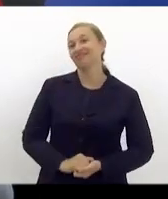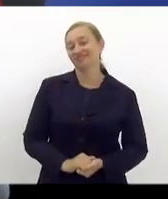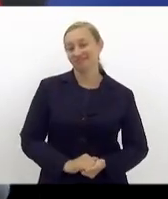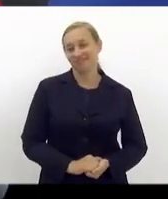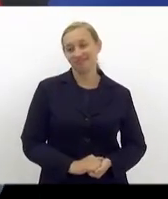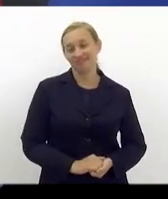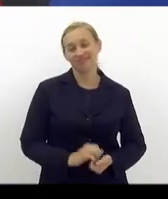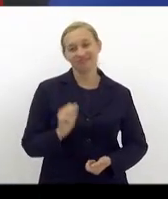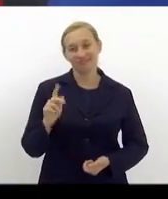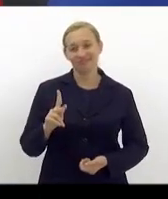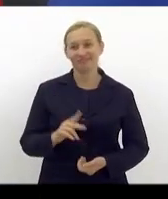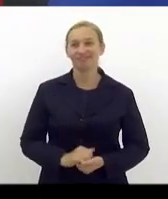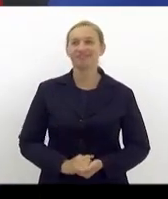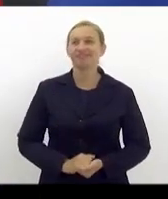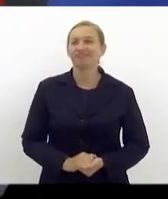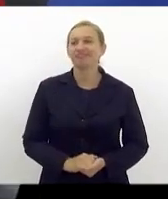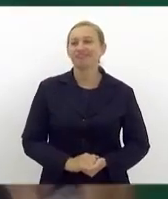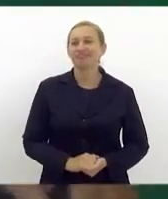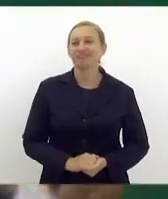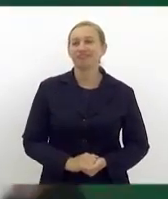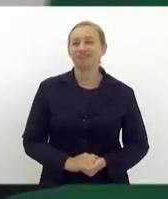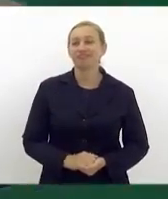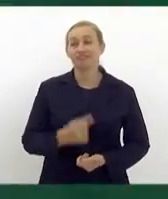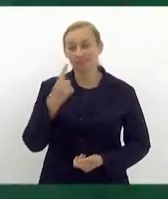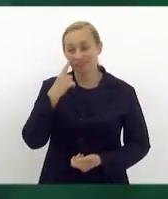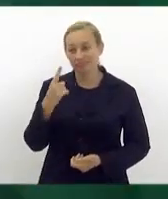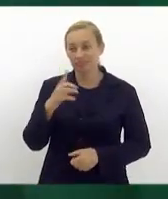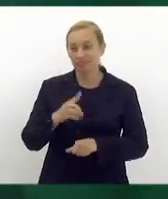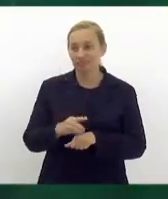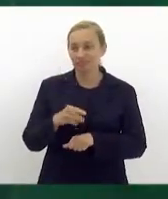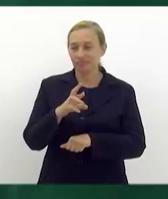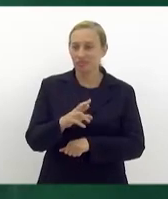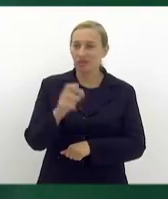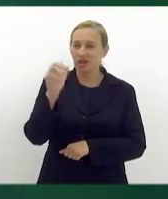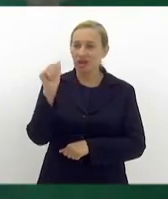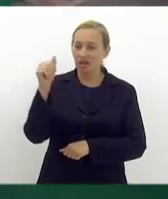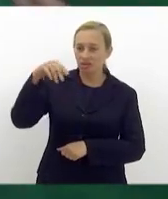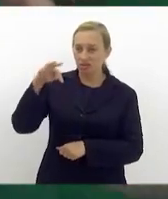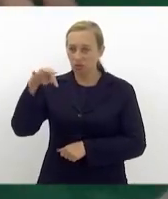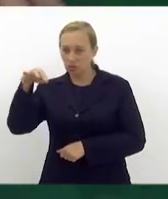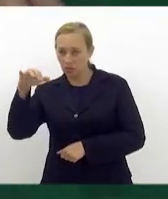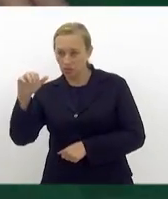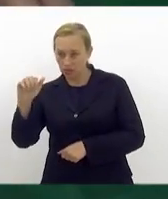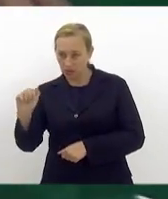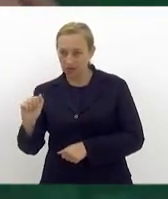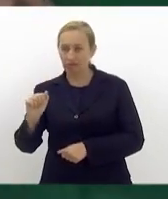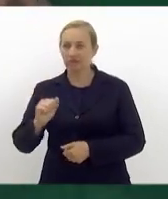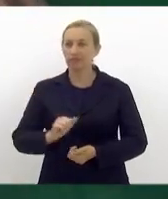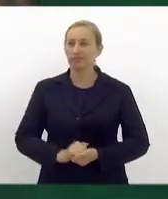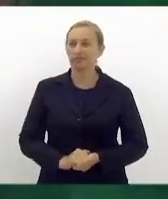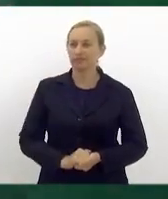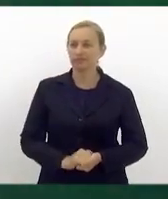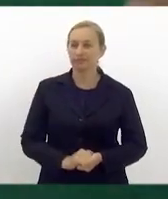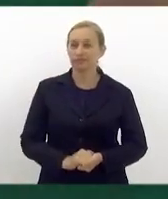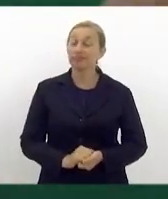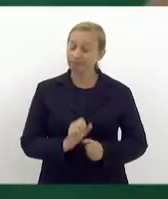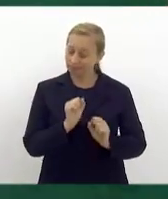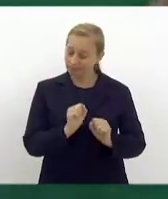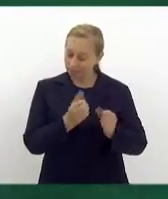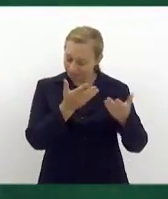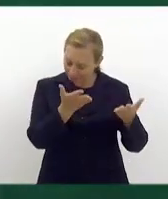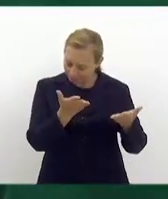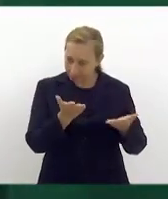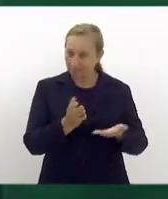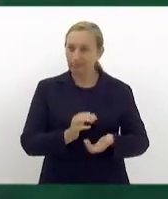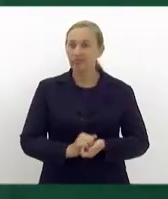Ok. Vamos ouvir a doutora Antônia Aureliana Lencar. Pode ser. ser mesmo.